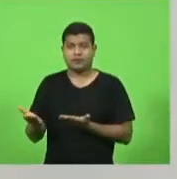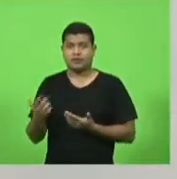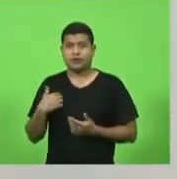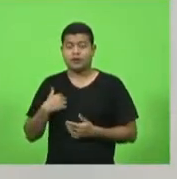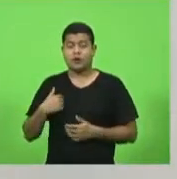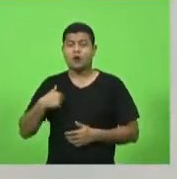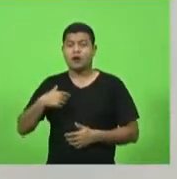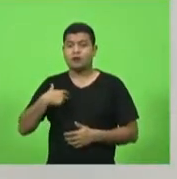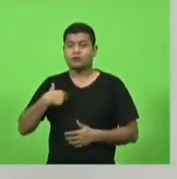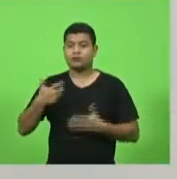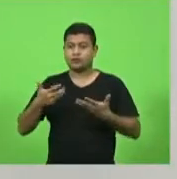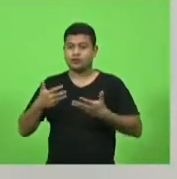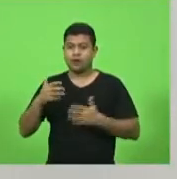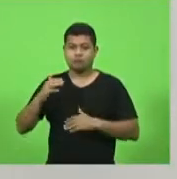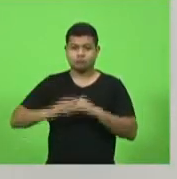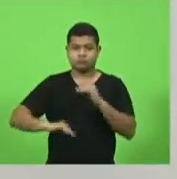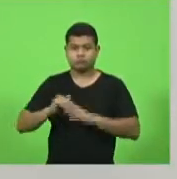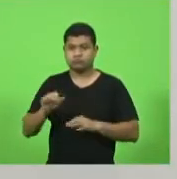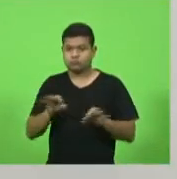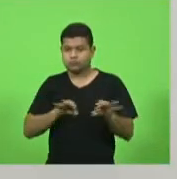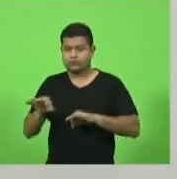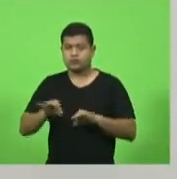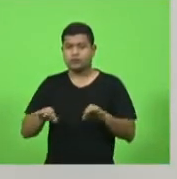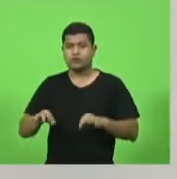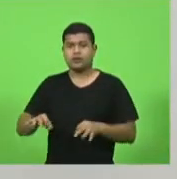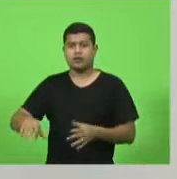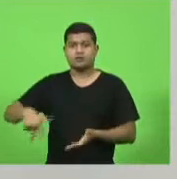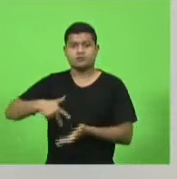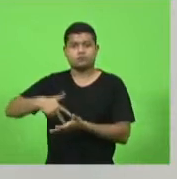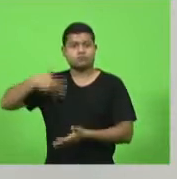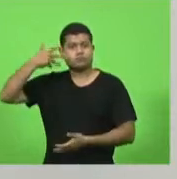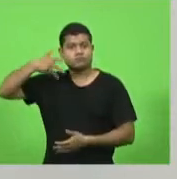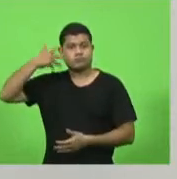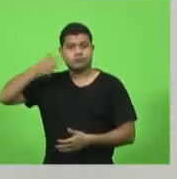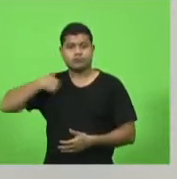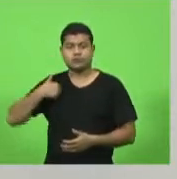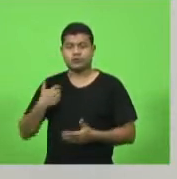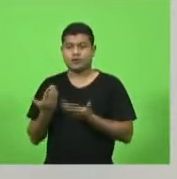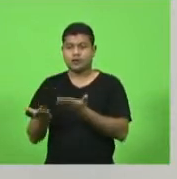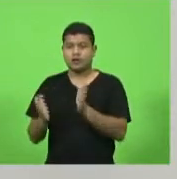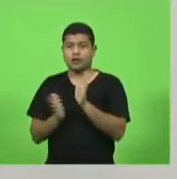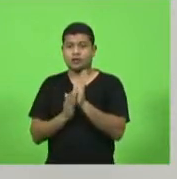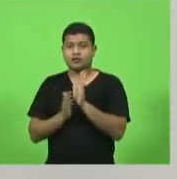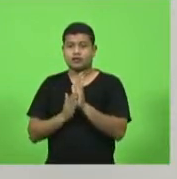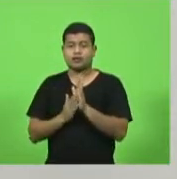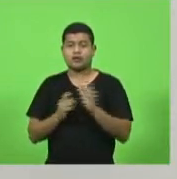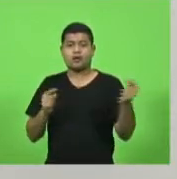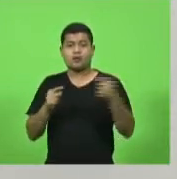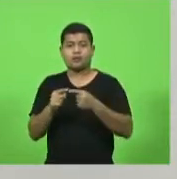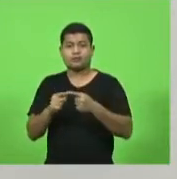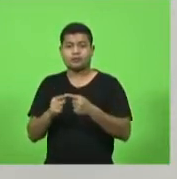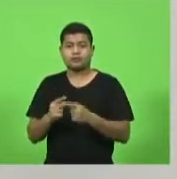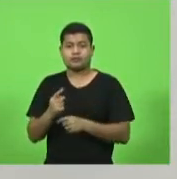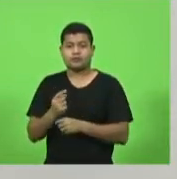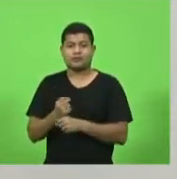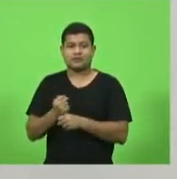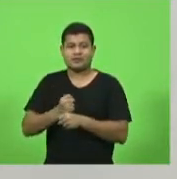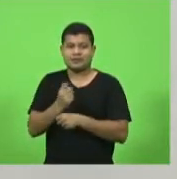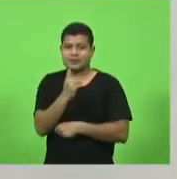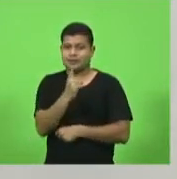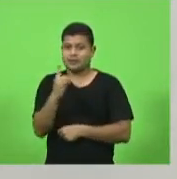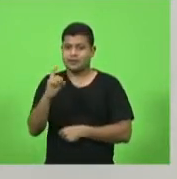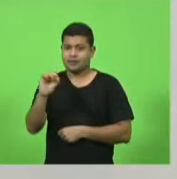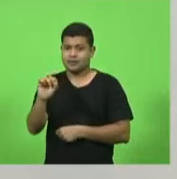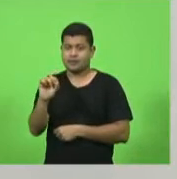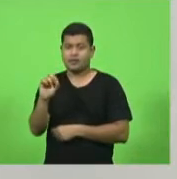de ontem, de uma propositura do deputado Fernando Kreling, relativo aos 110 anos da Associação Comercial